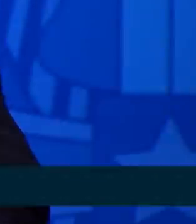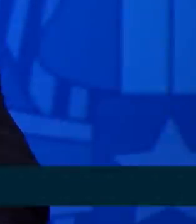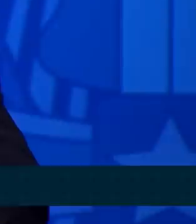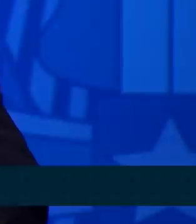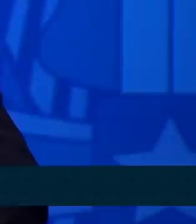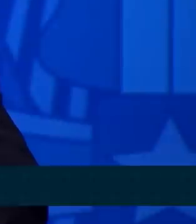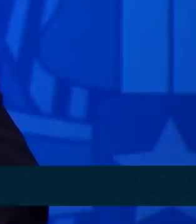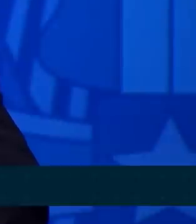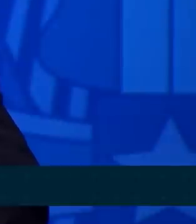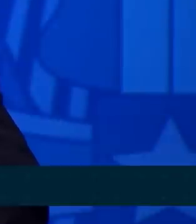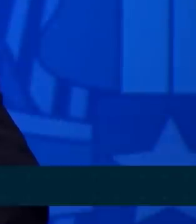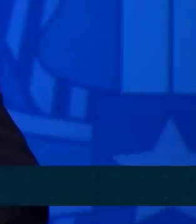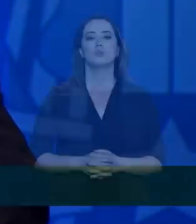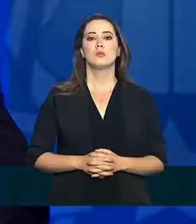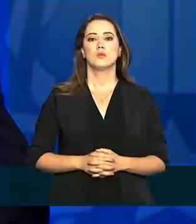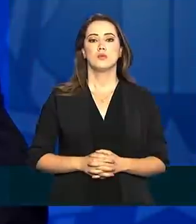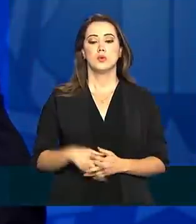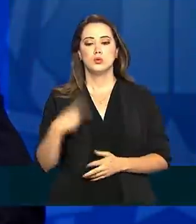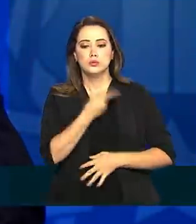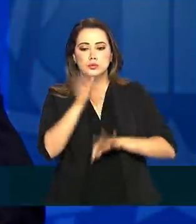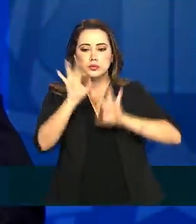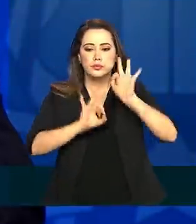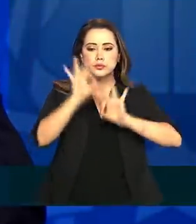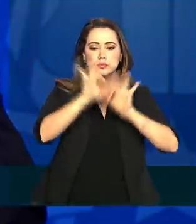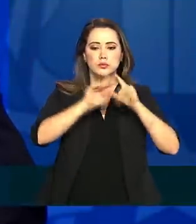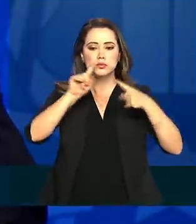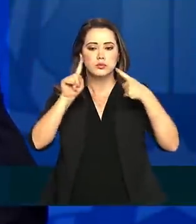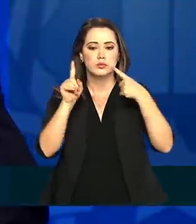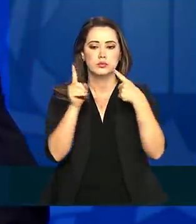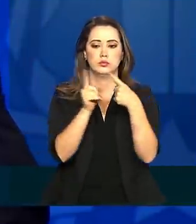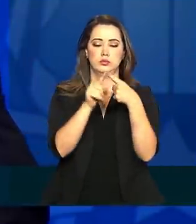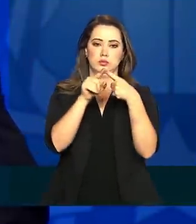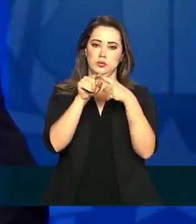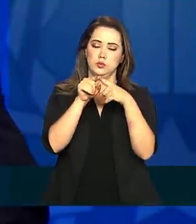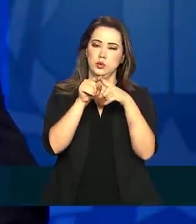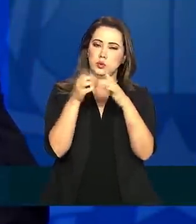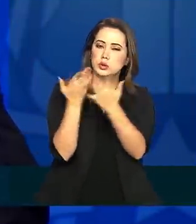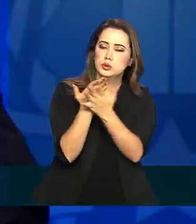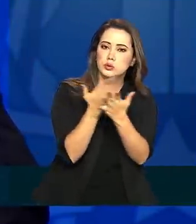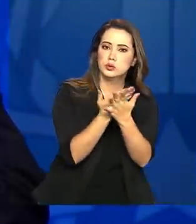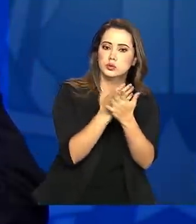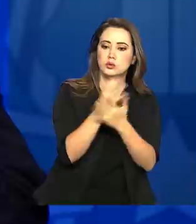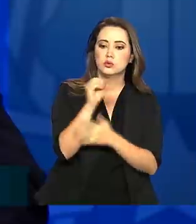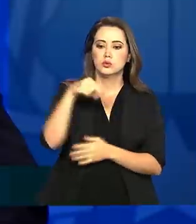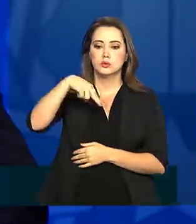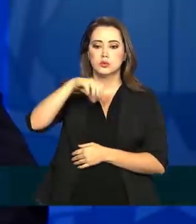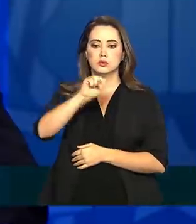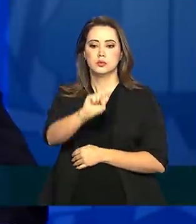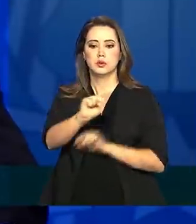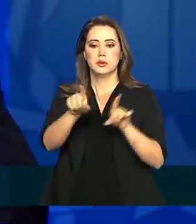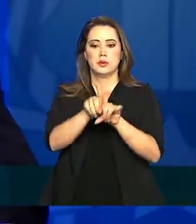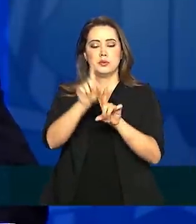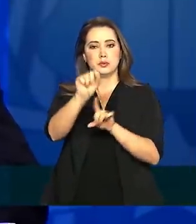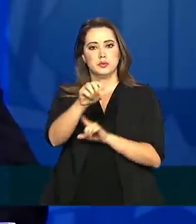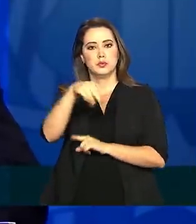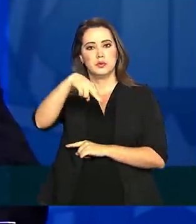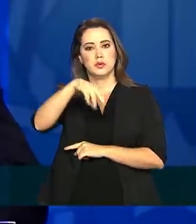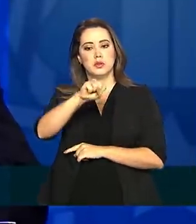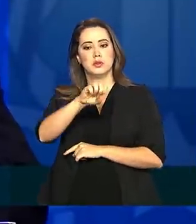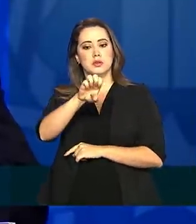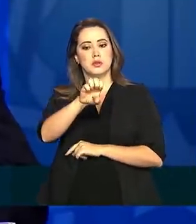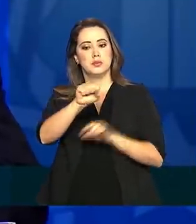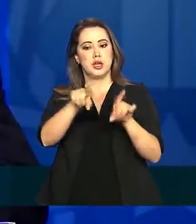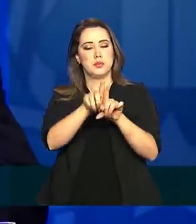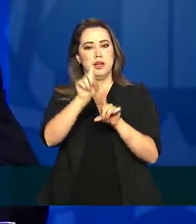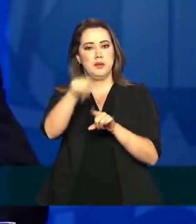de acordo com o que é tabulado, junto com o Conais e Conasemes, o Conselho Nacional dos Secretários de Saúde e o